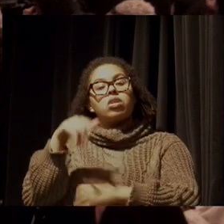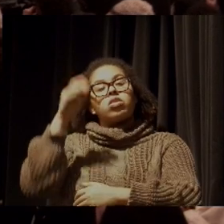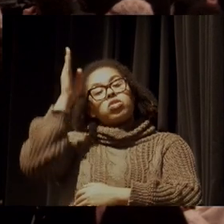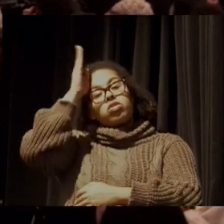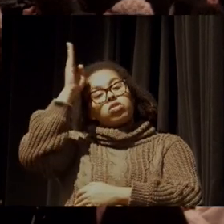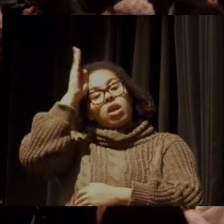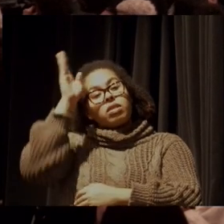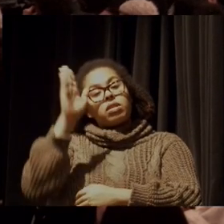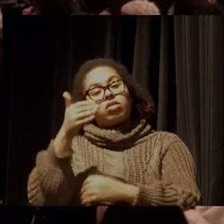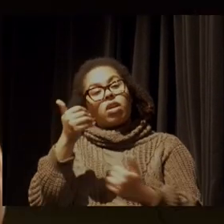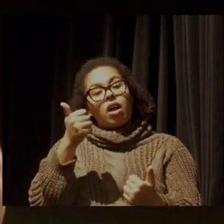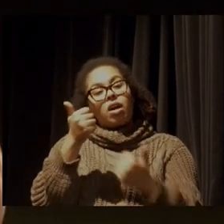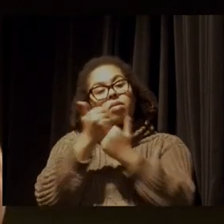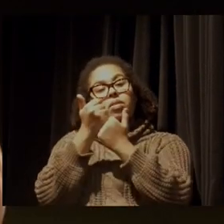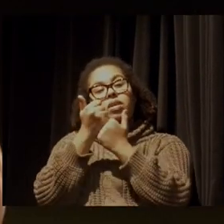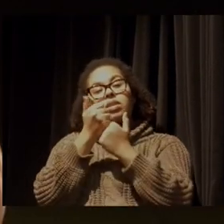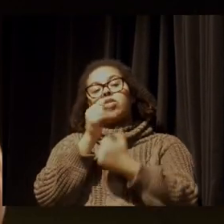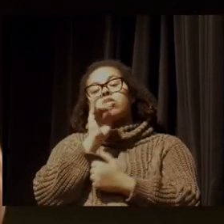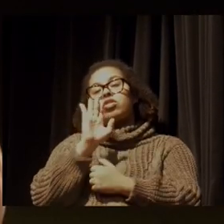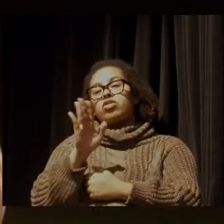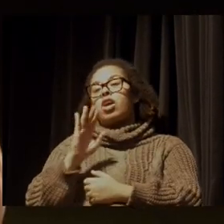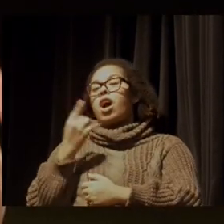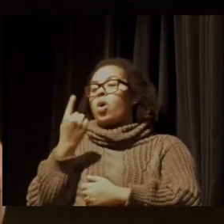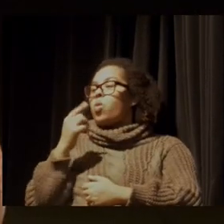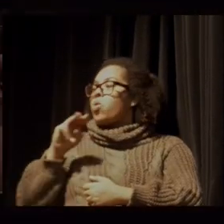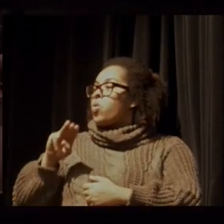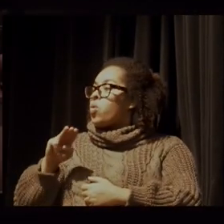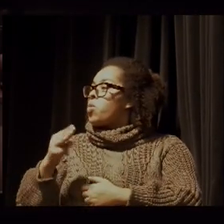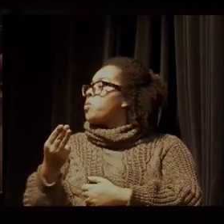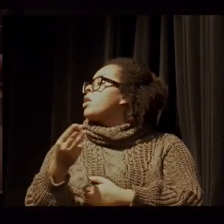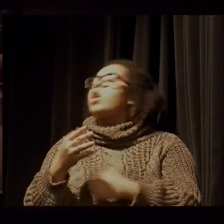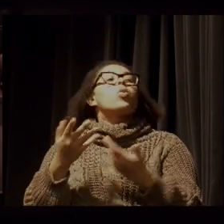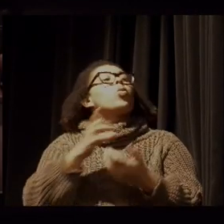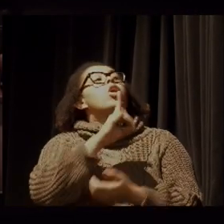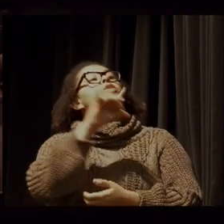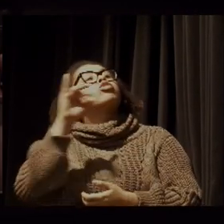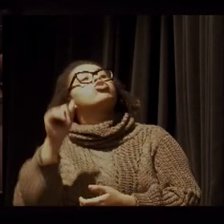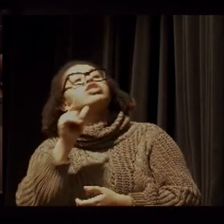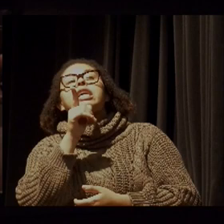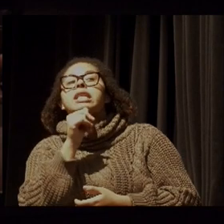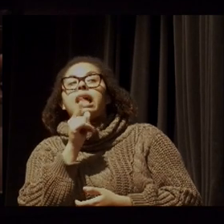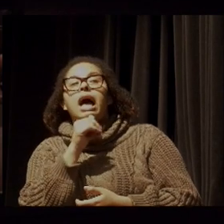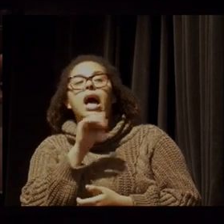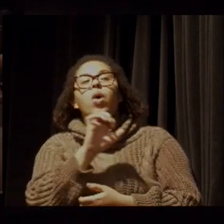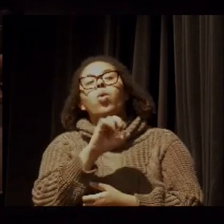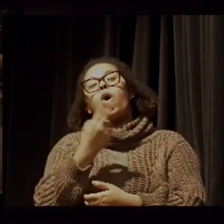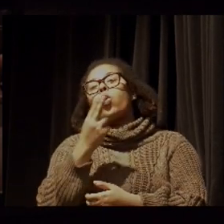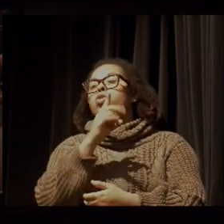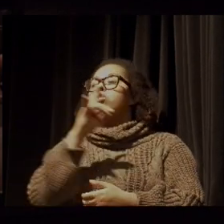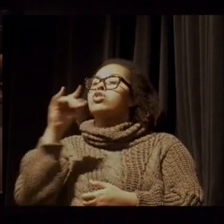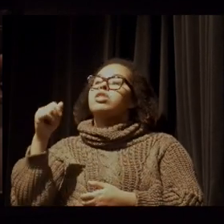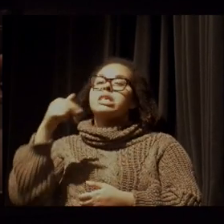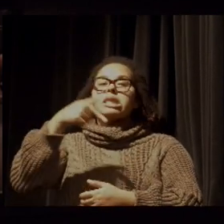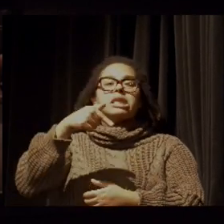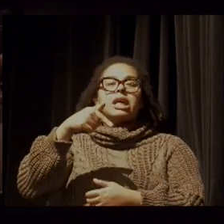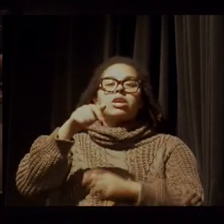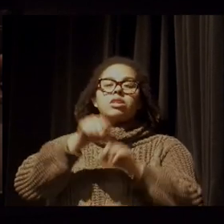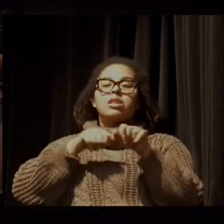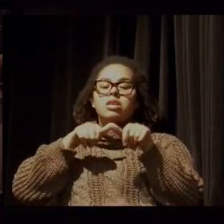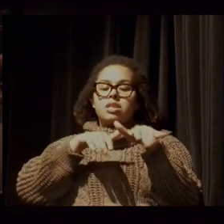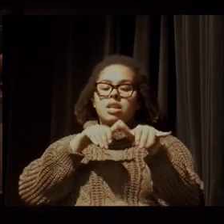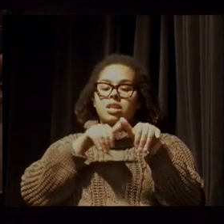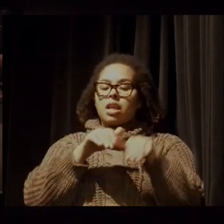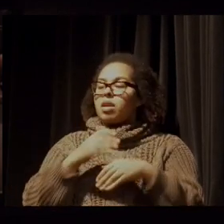apoiando, vamos pôr um milhão de pessoas, no dia, que dia você quer? Dia da Árvore ou sete de setembro, Ângela? Seis de